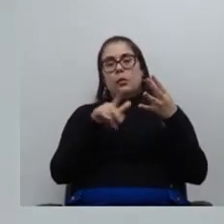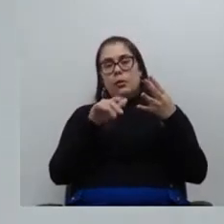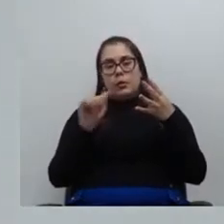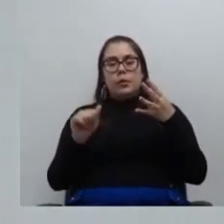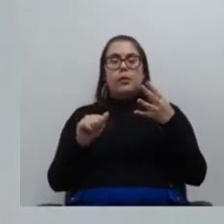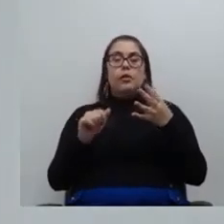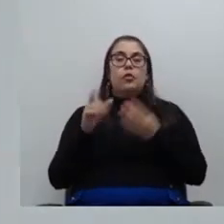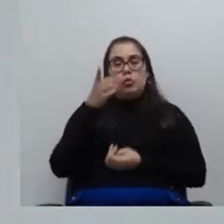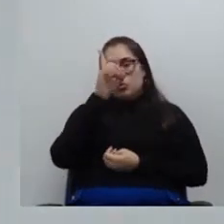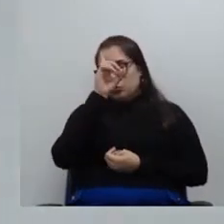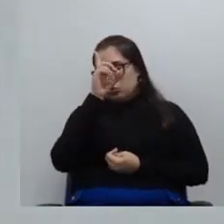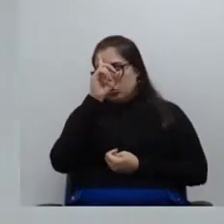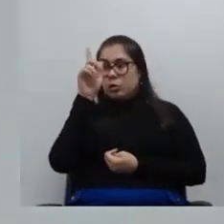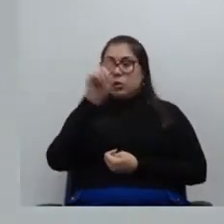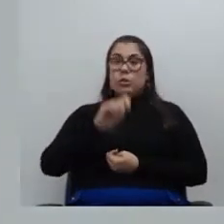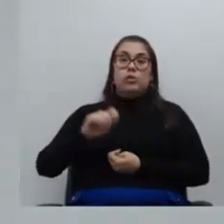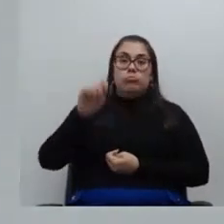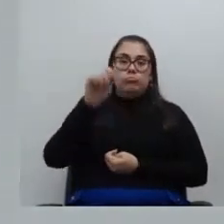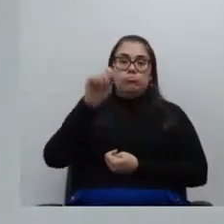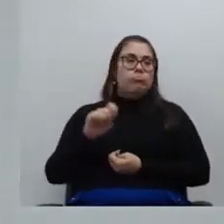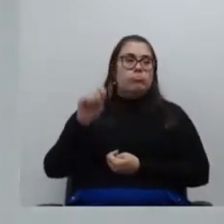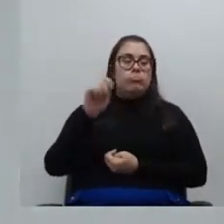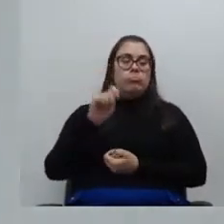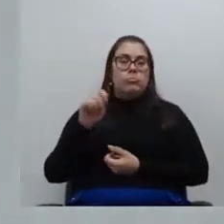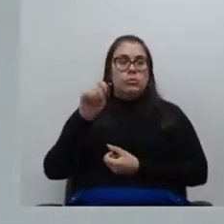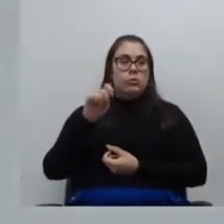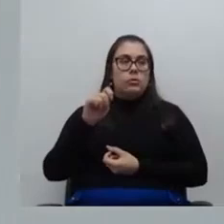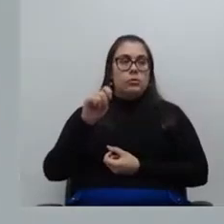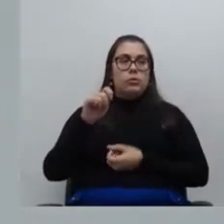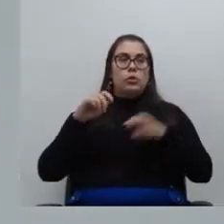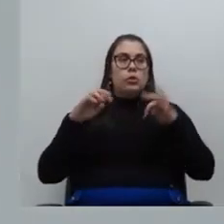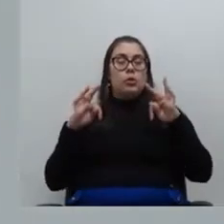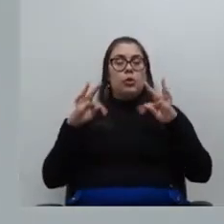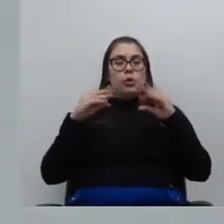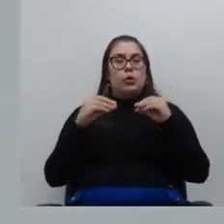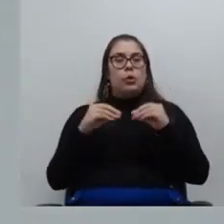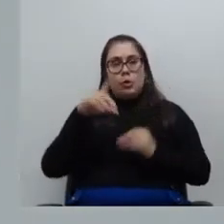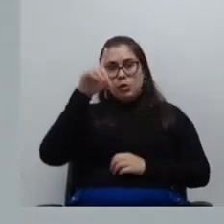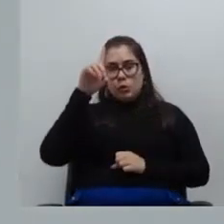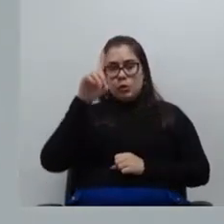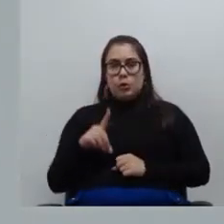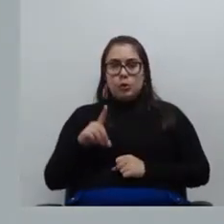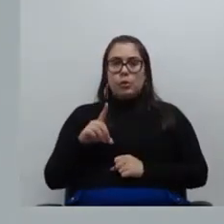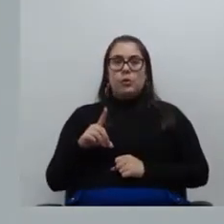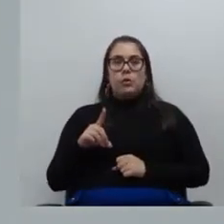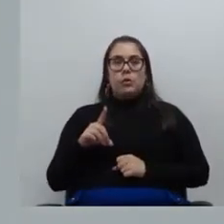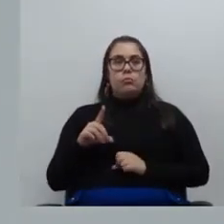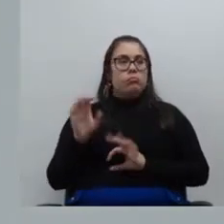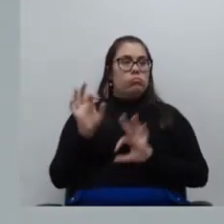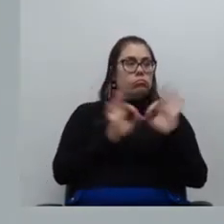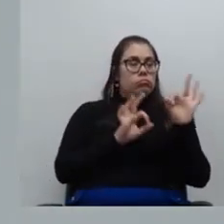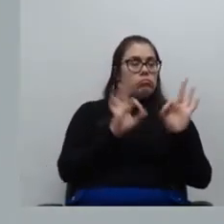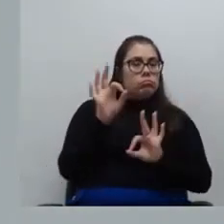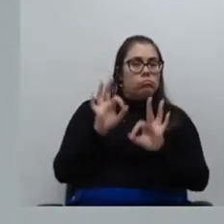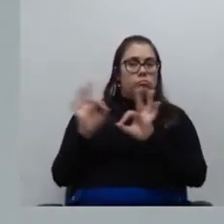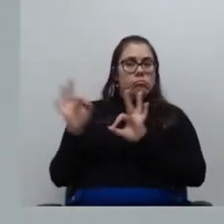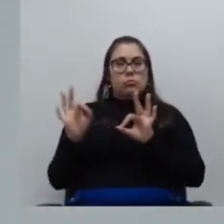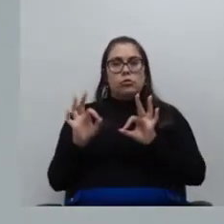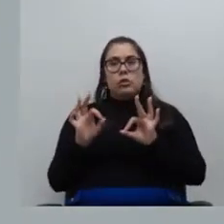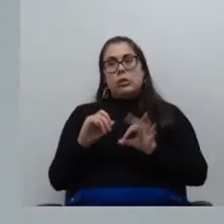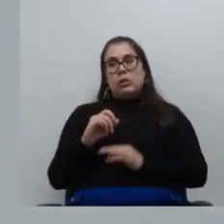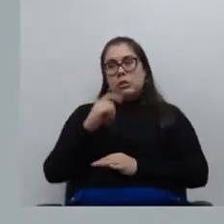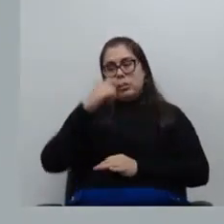no dia a dia da associação tocando o dia a dia em toda a diretoria montada não tenho